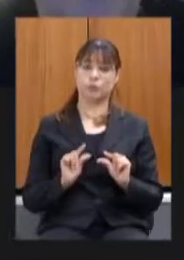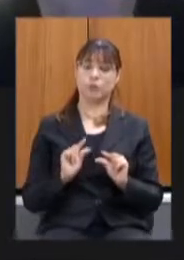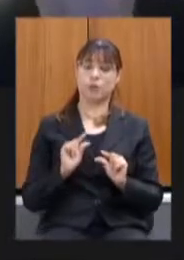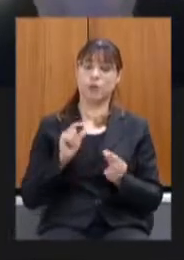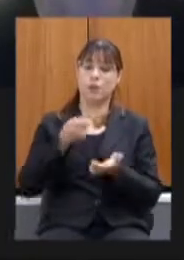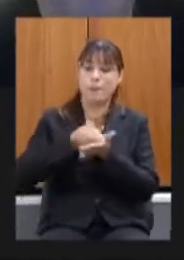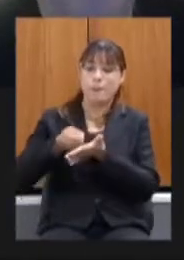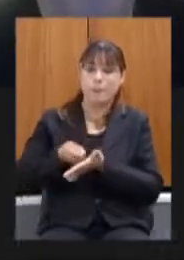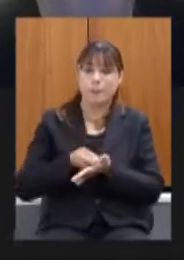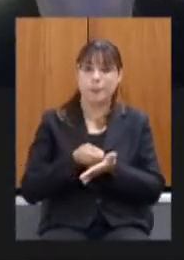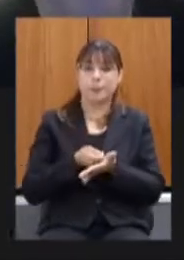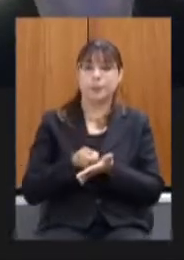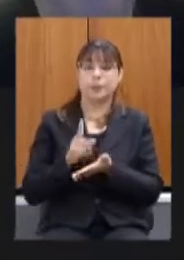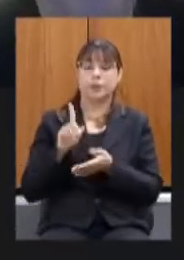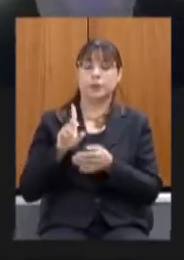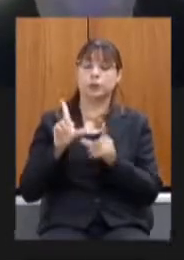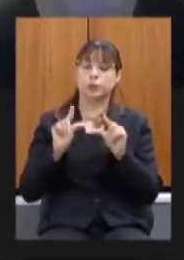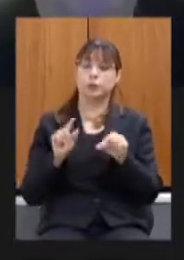próximo